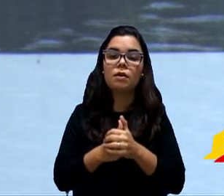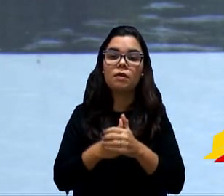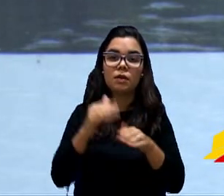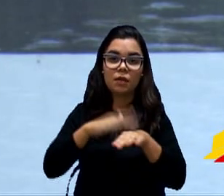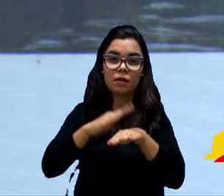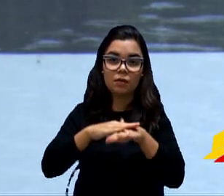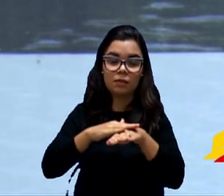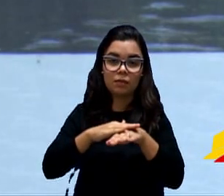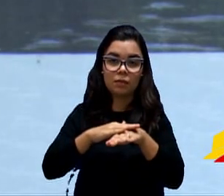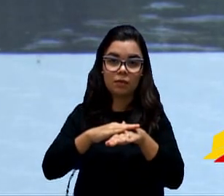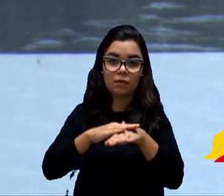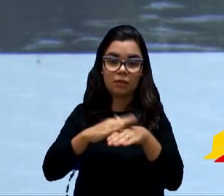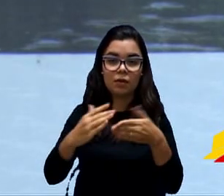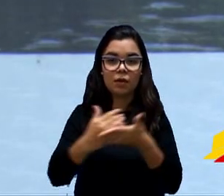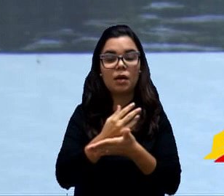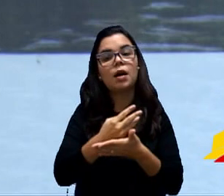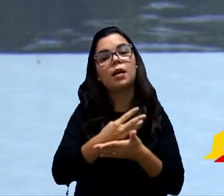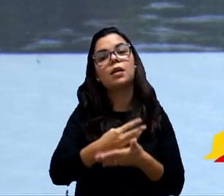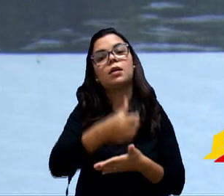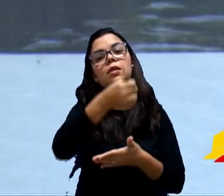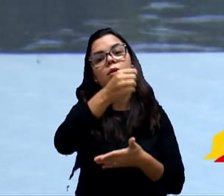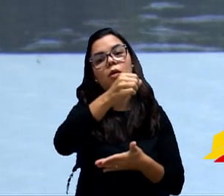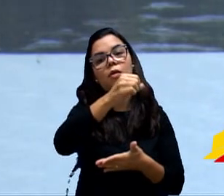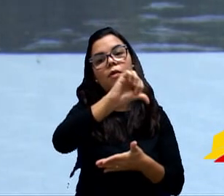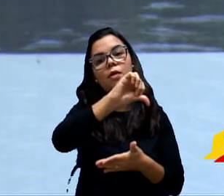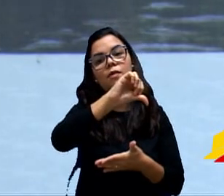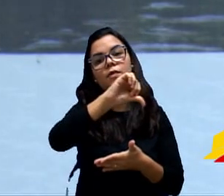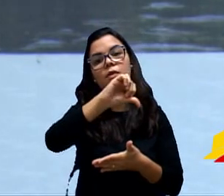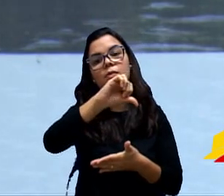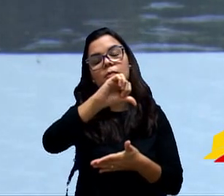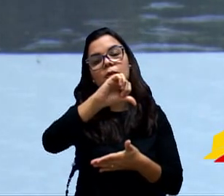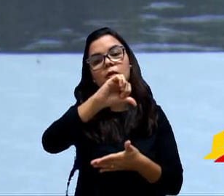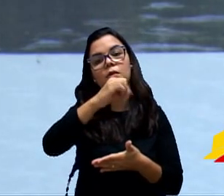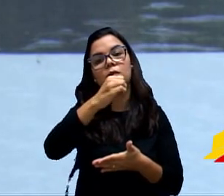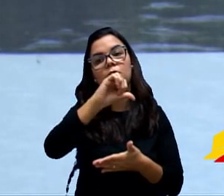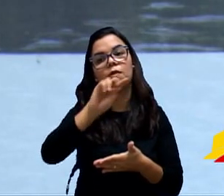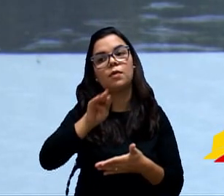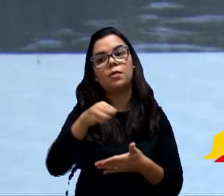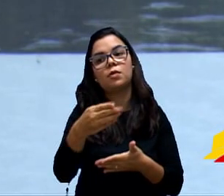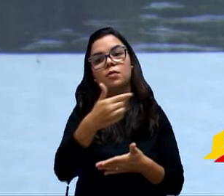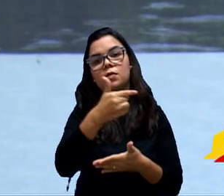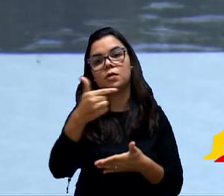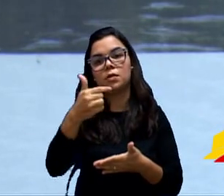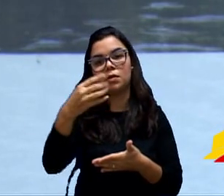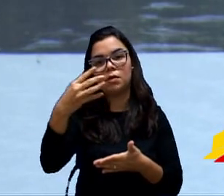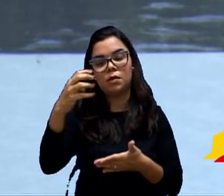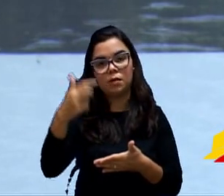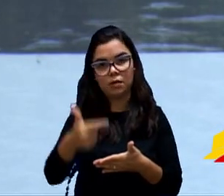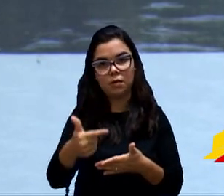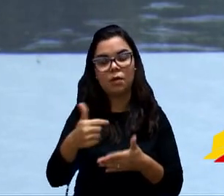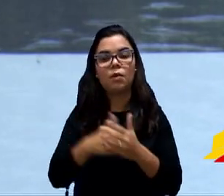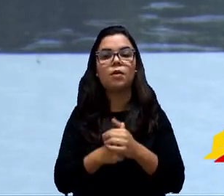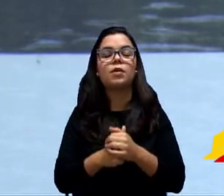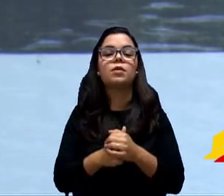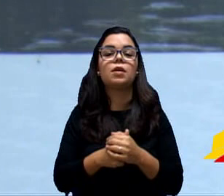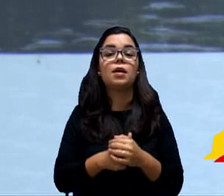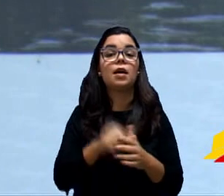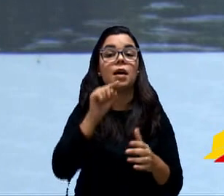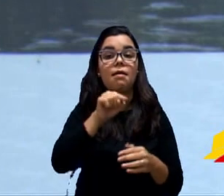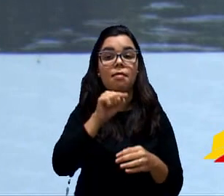revogada a Lei 9.242, de 20 de setembro de 2010. Esta lei 9